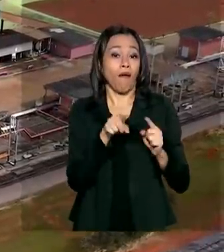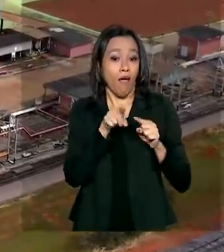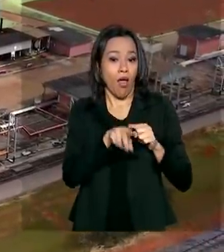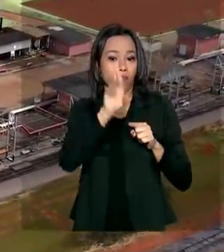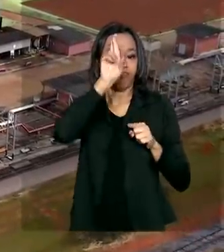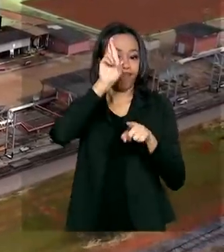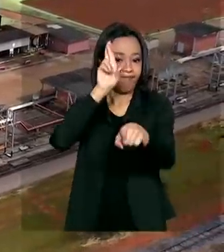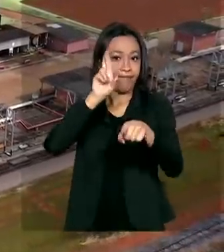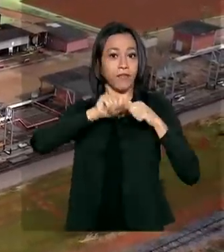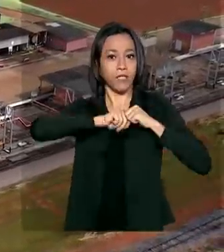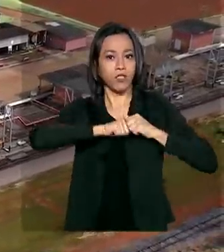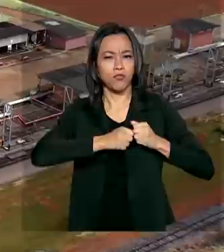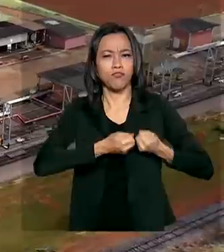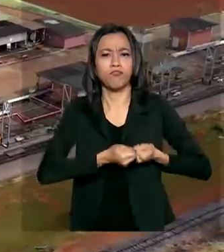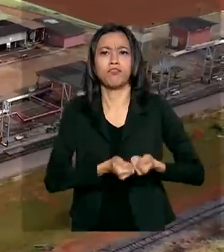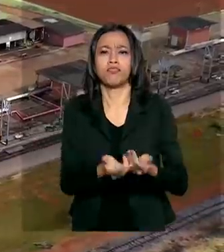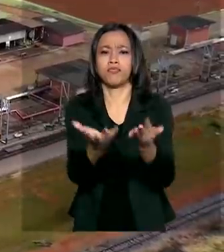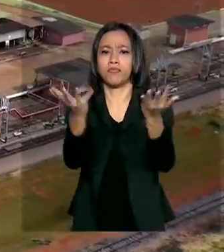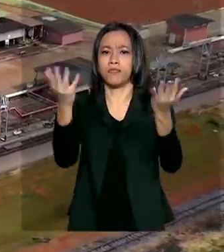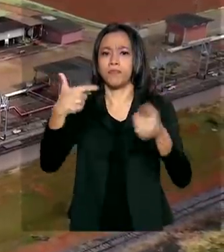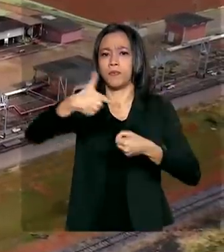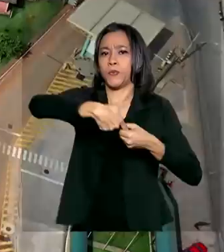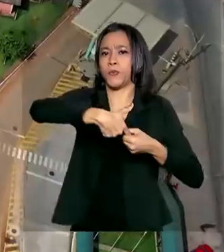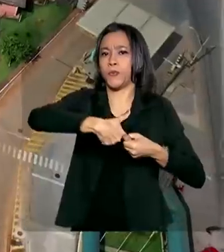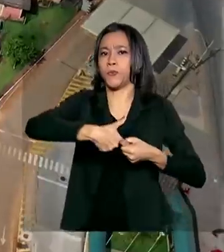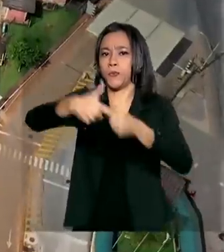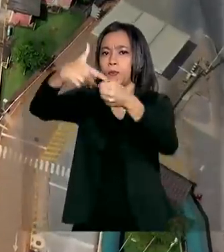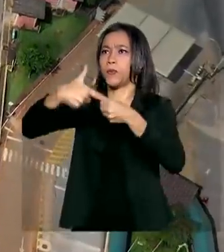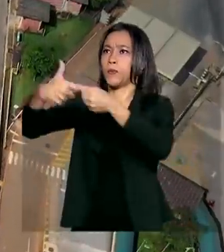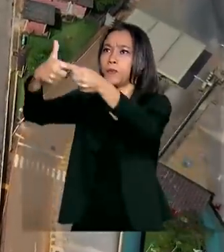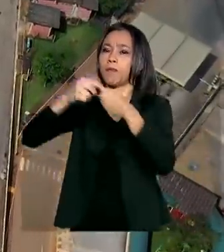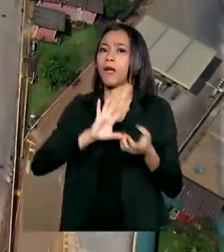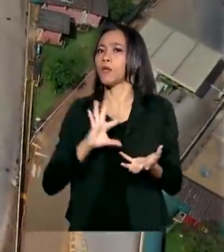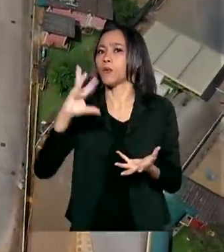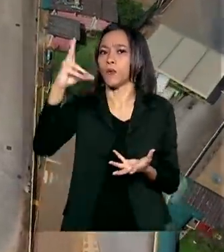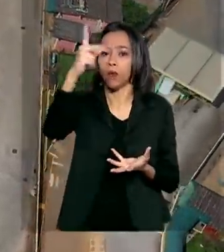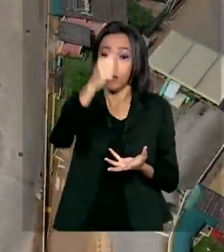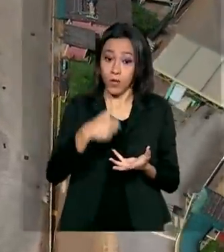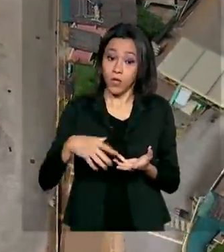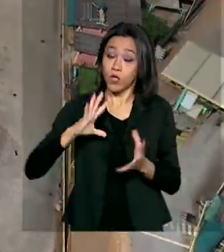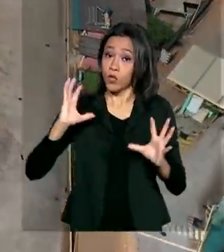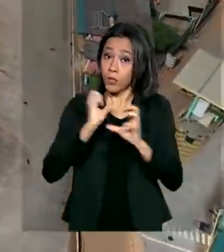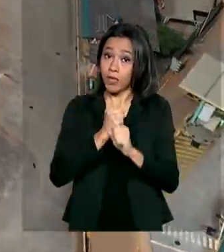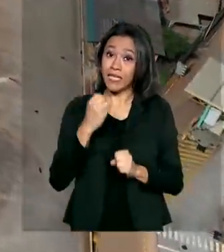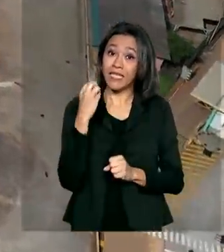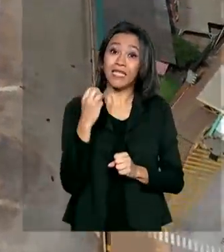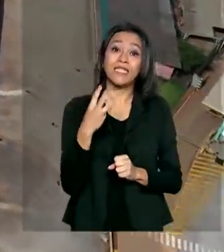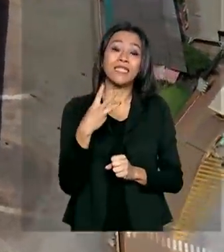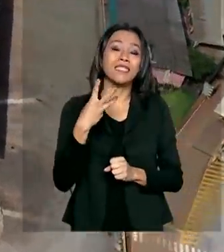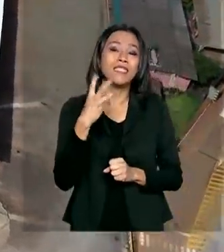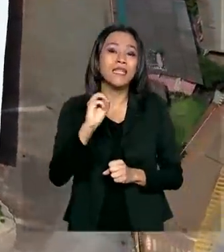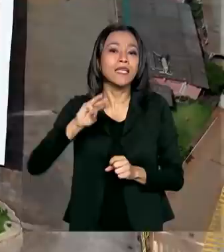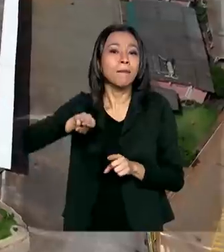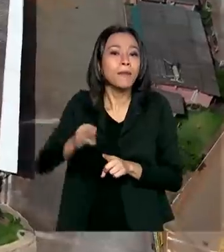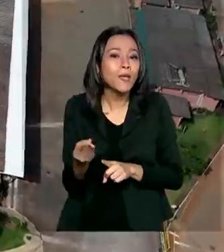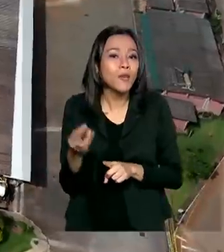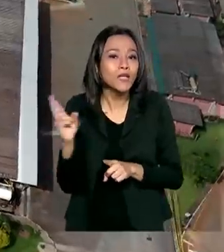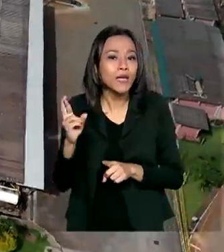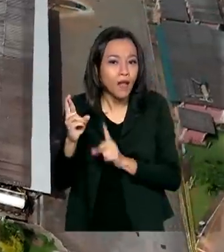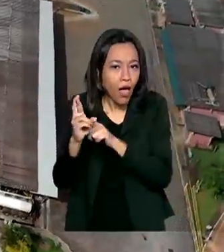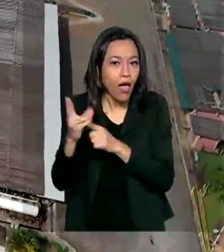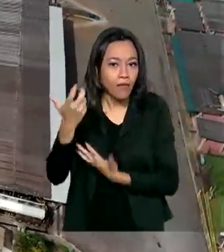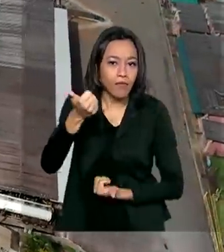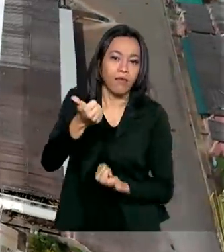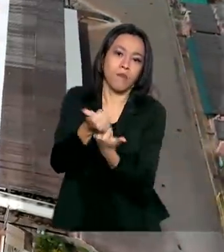pela entrega em todo o país. Ao todo, a Petrobras vai destinar 30 milhões de reais para colaborar com o combate à